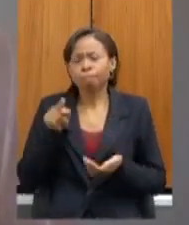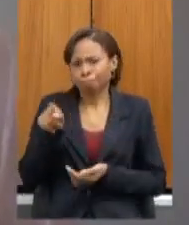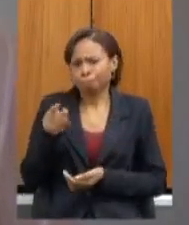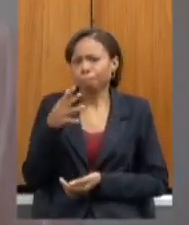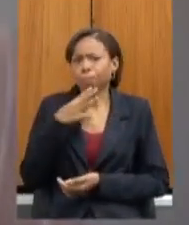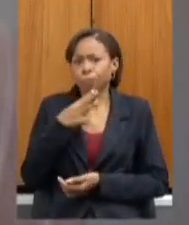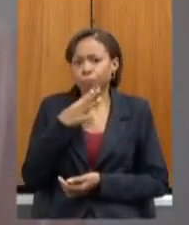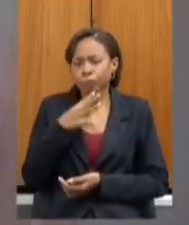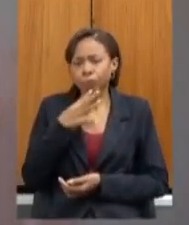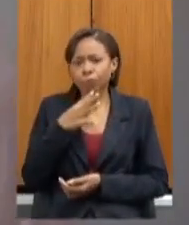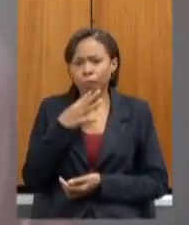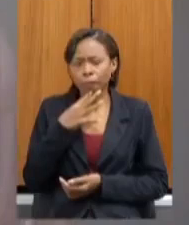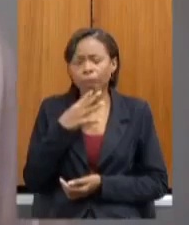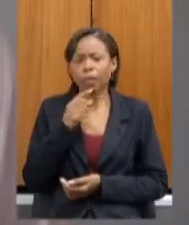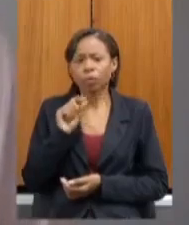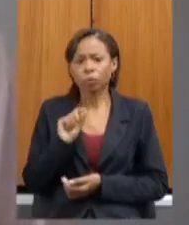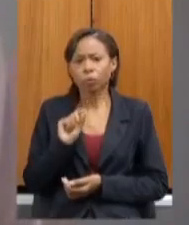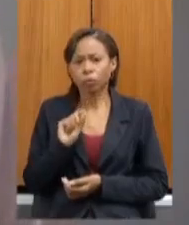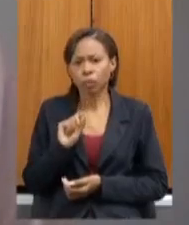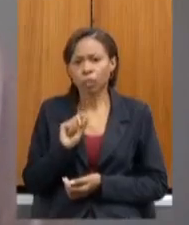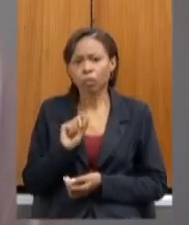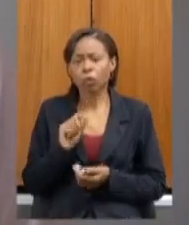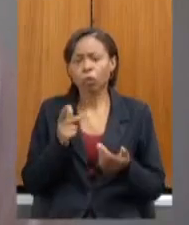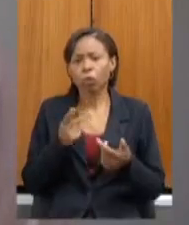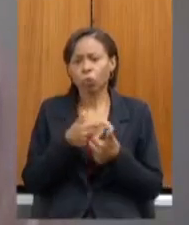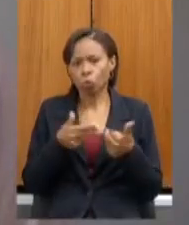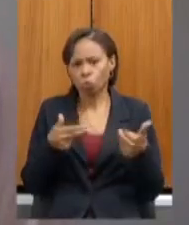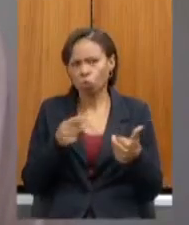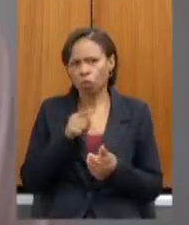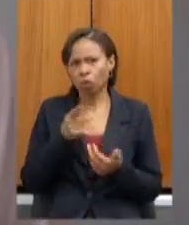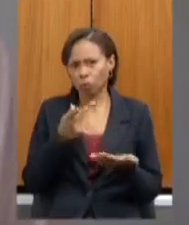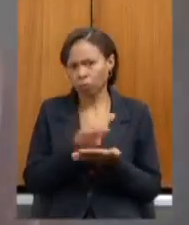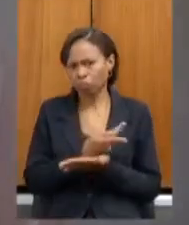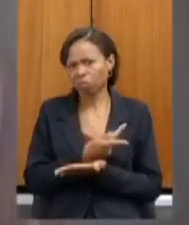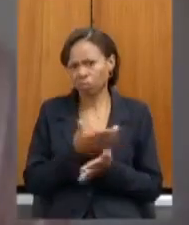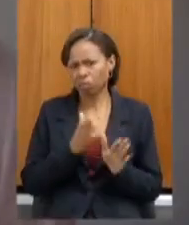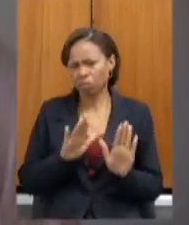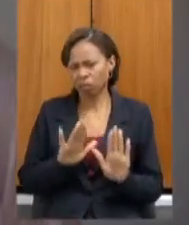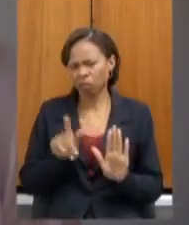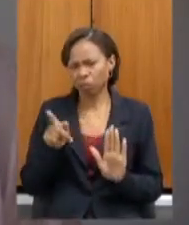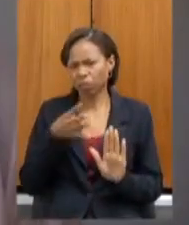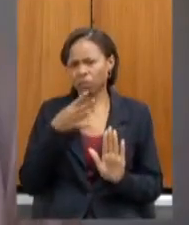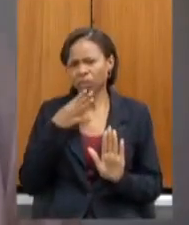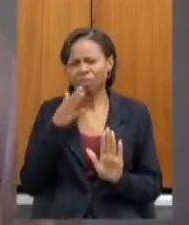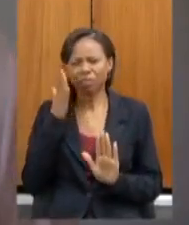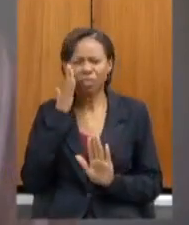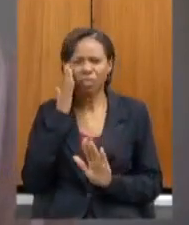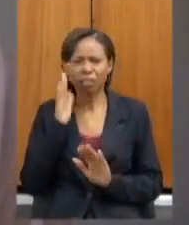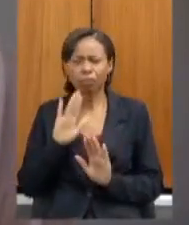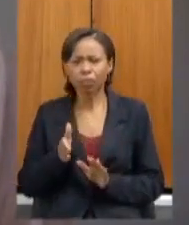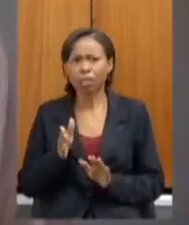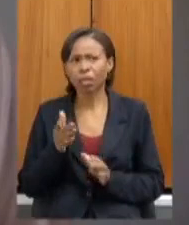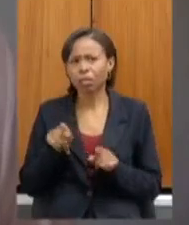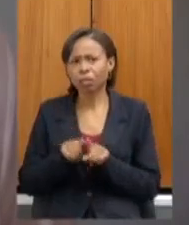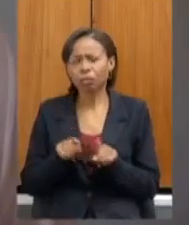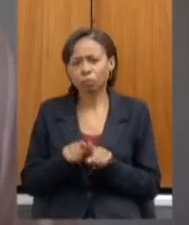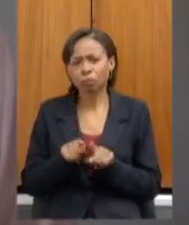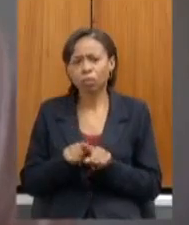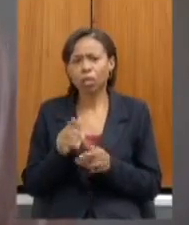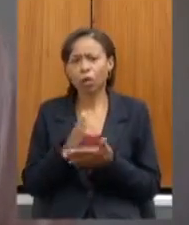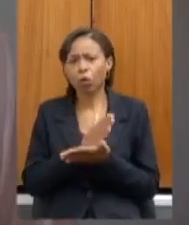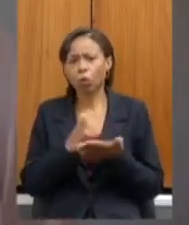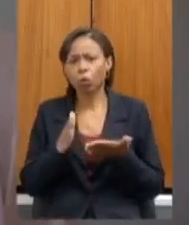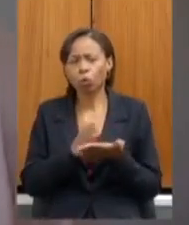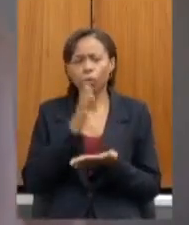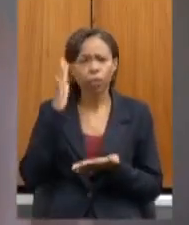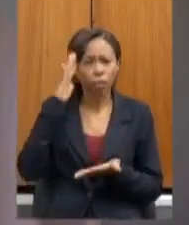conhece você conhece bem o caso em questão e provavelmente muito provavelmente também os recursos